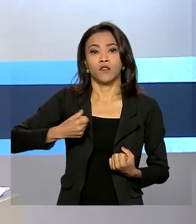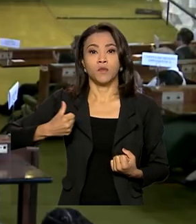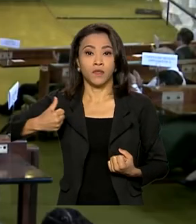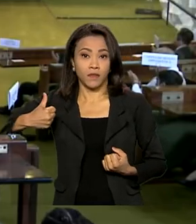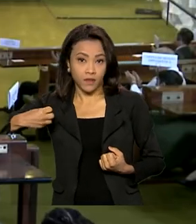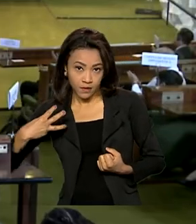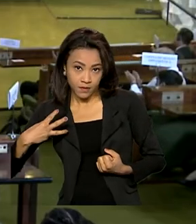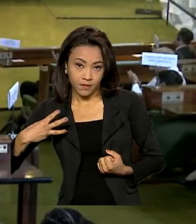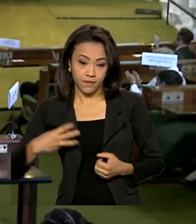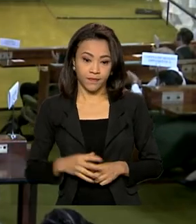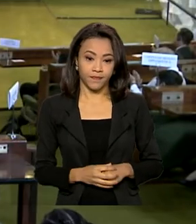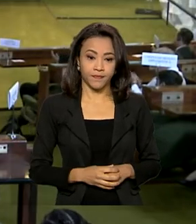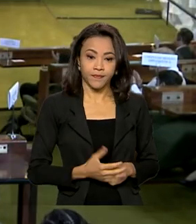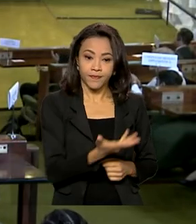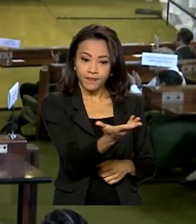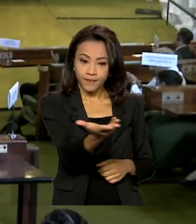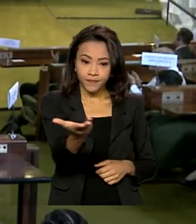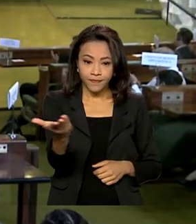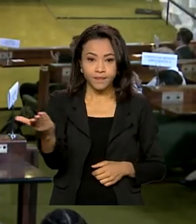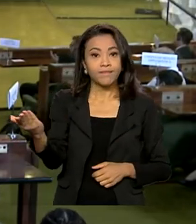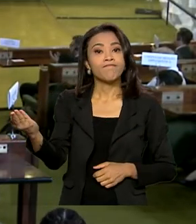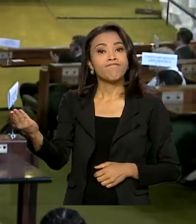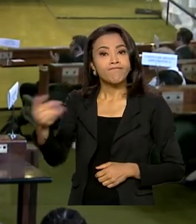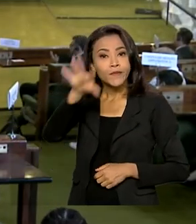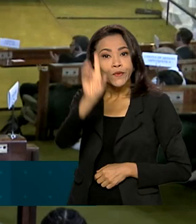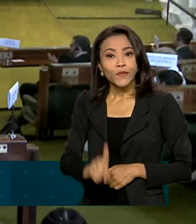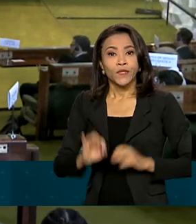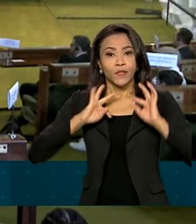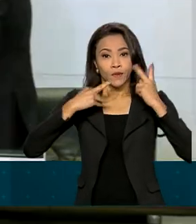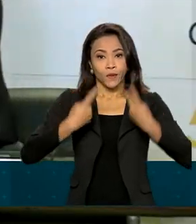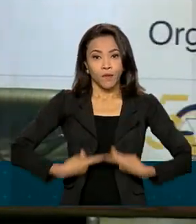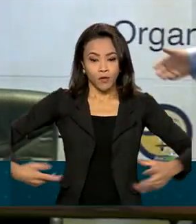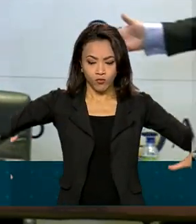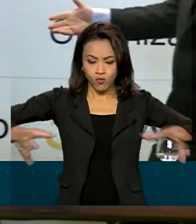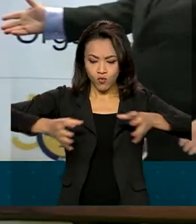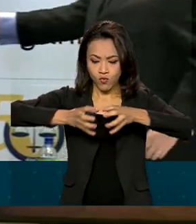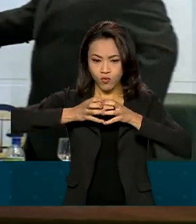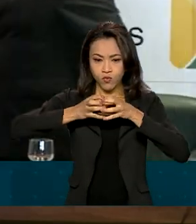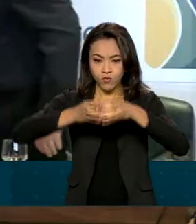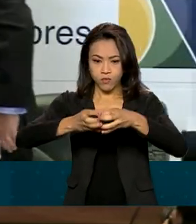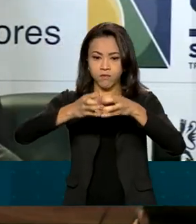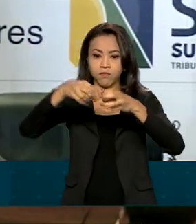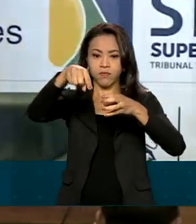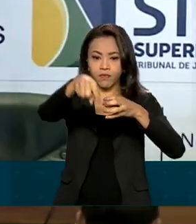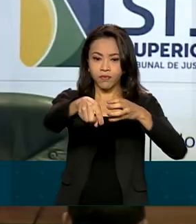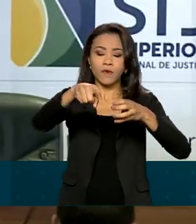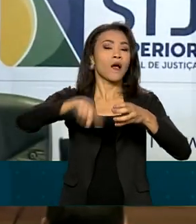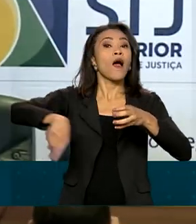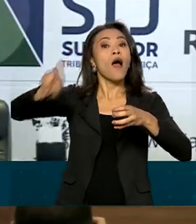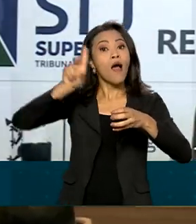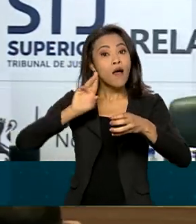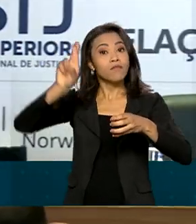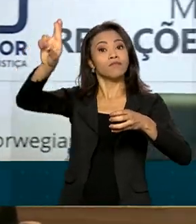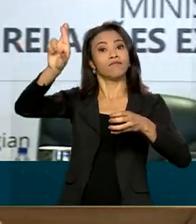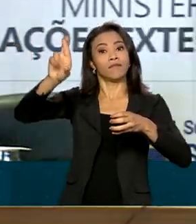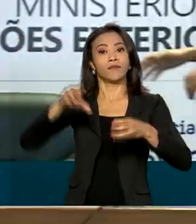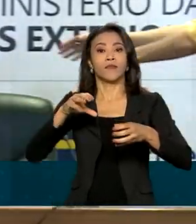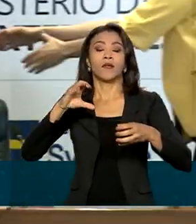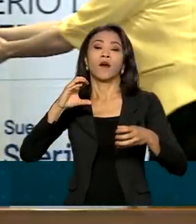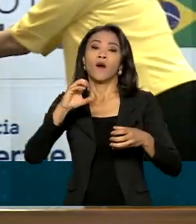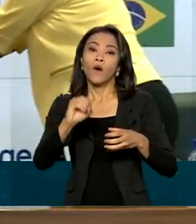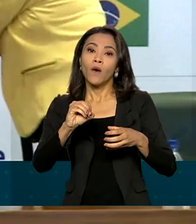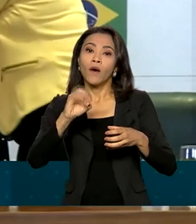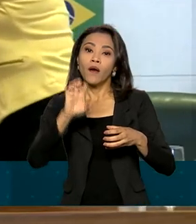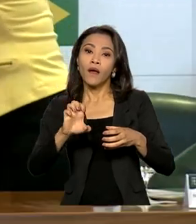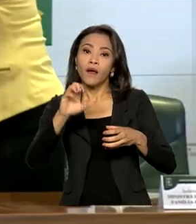A Corte Interamericana dos Direitos Humanos é um órgão autônomo da Organização dos Estados Americanos, a OEA, e é